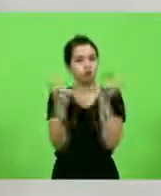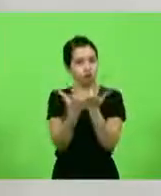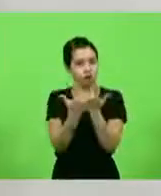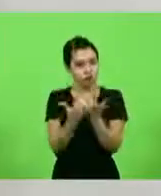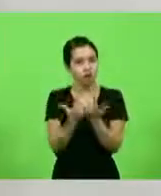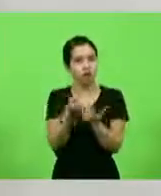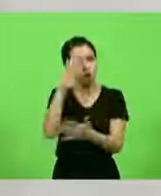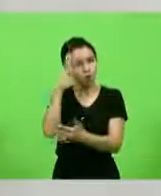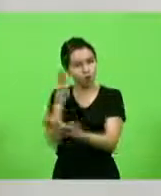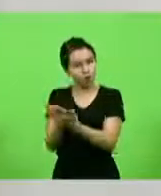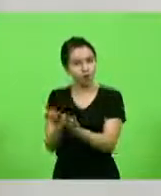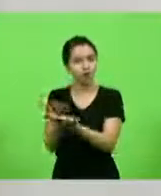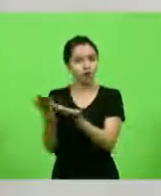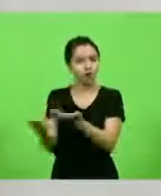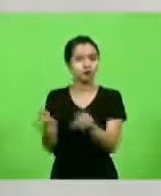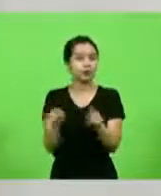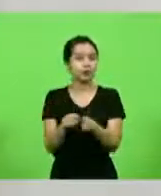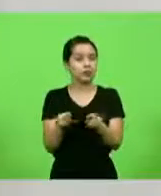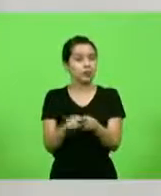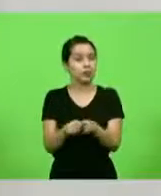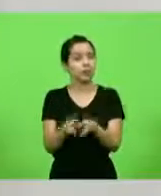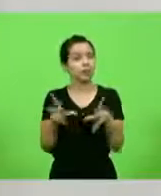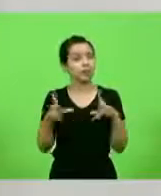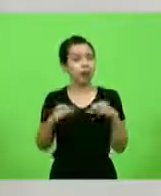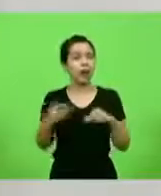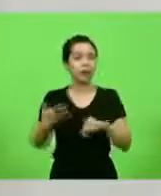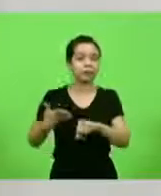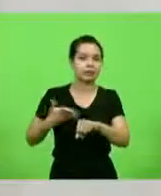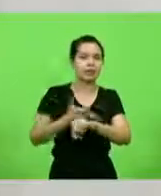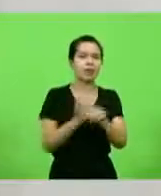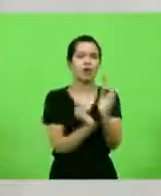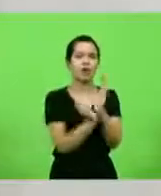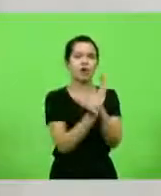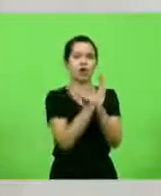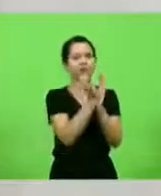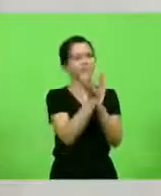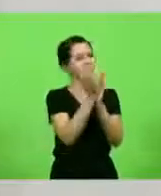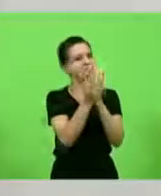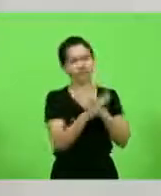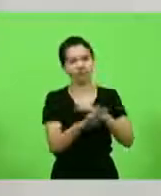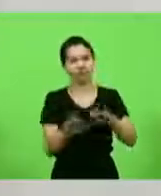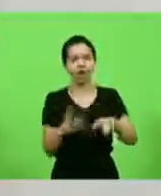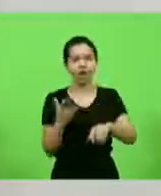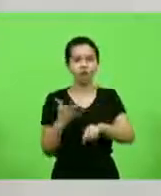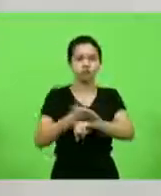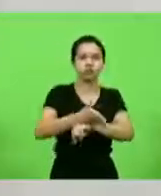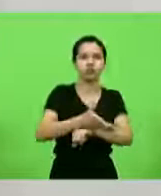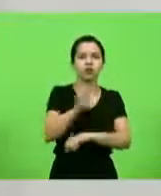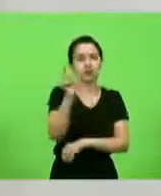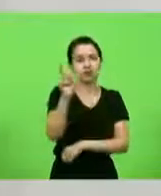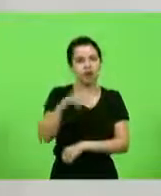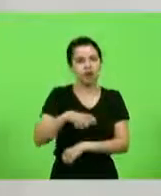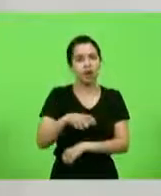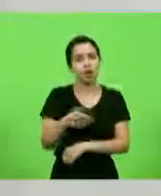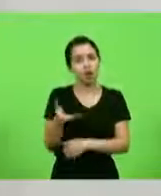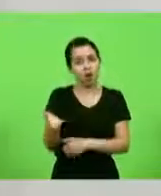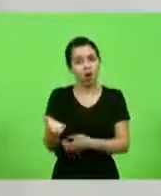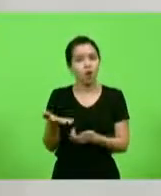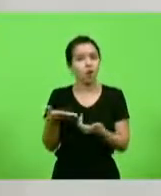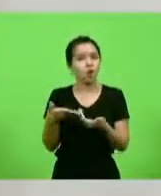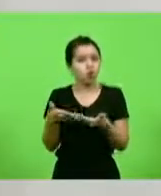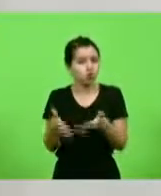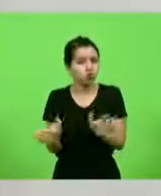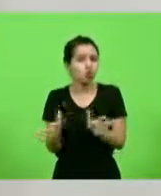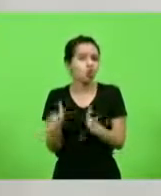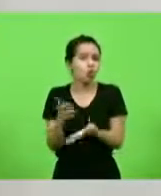merecem, sim, o acesso desburocratizado ao crédito para manterem, não só a sua